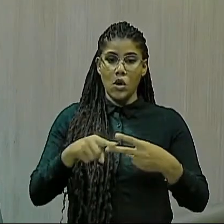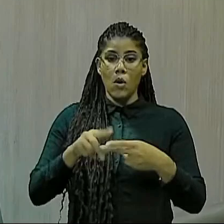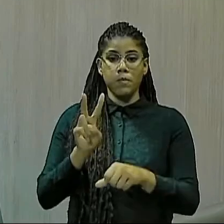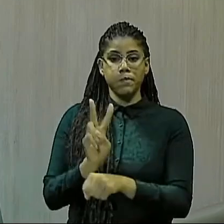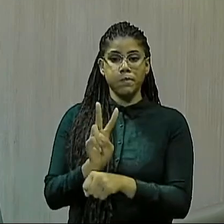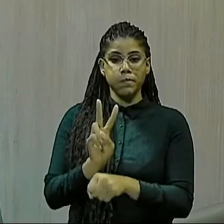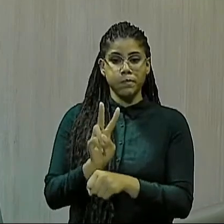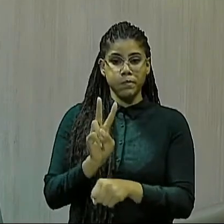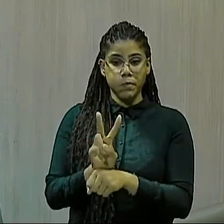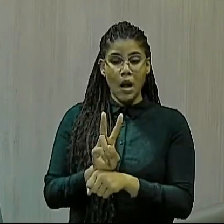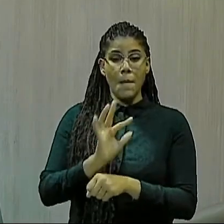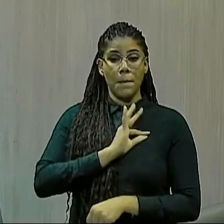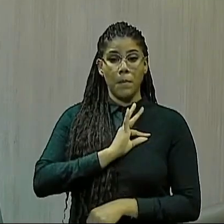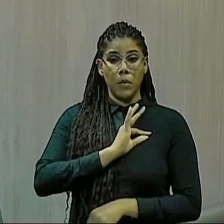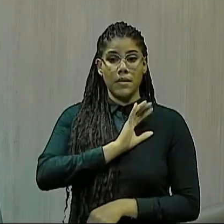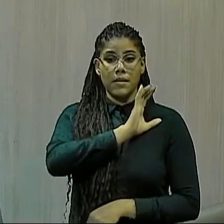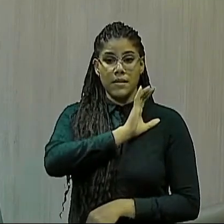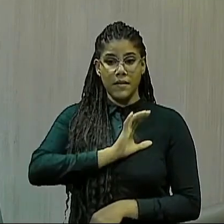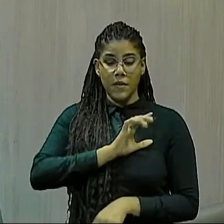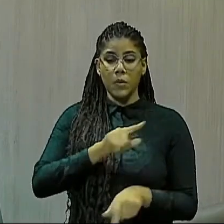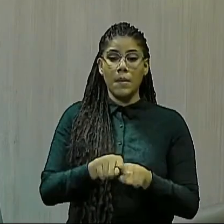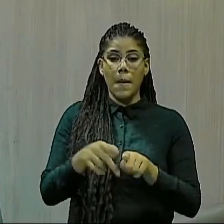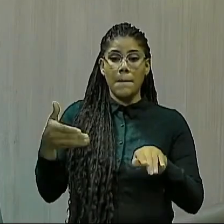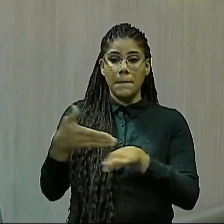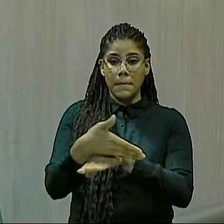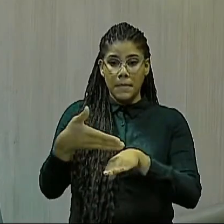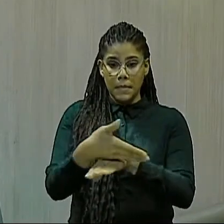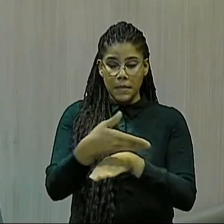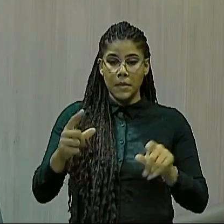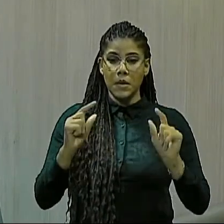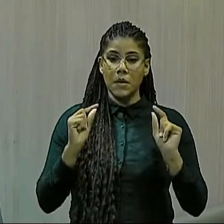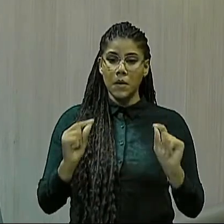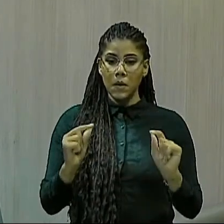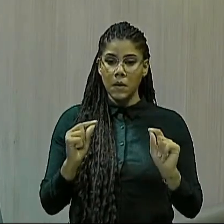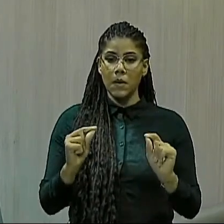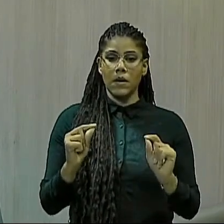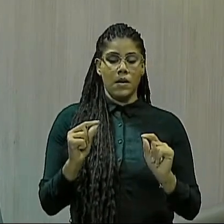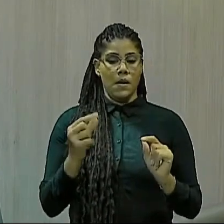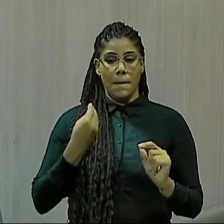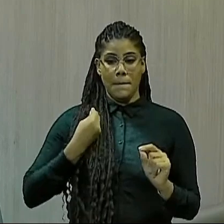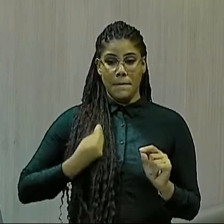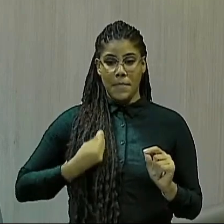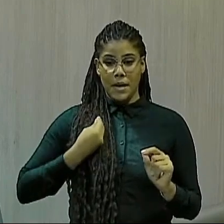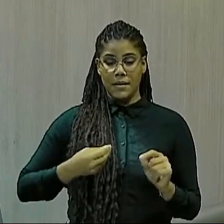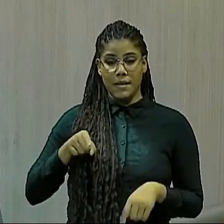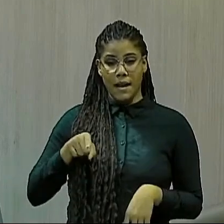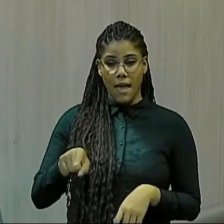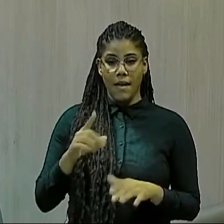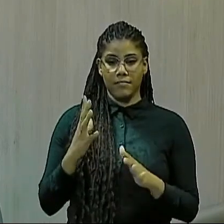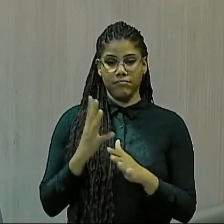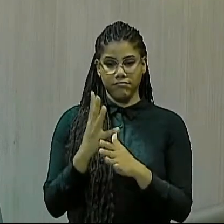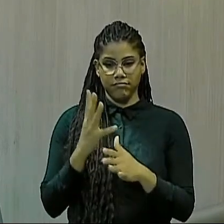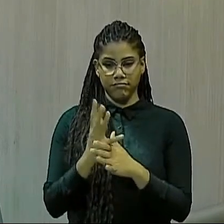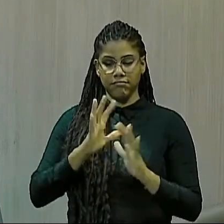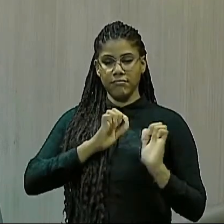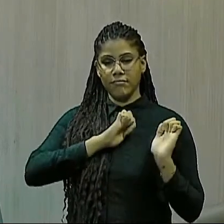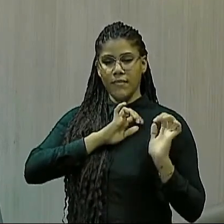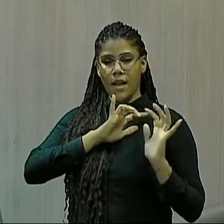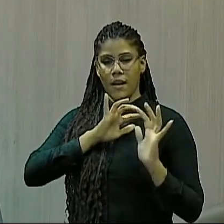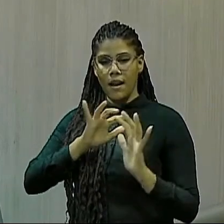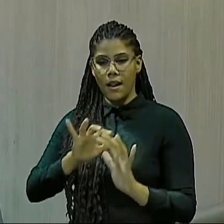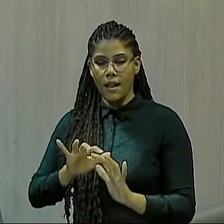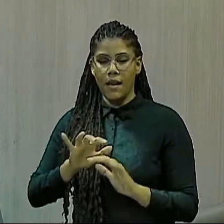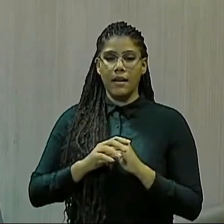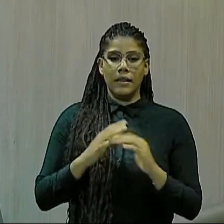participou, desde o último domingo, com sua presença ali na cidade. E a cidade está,